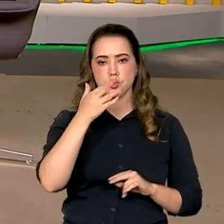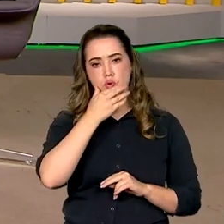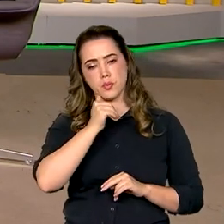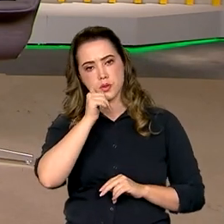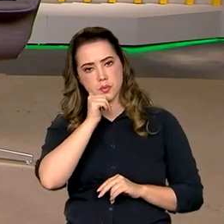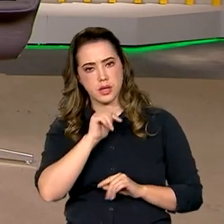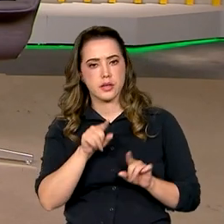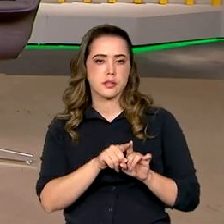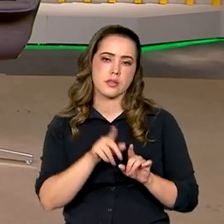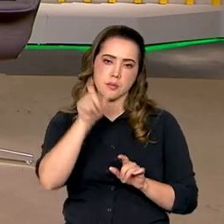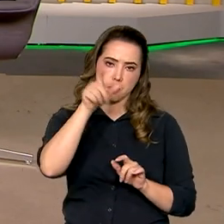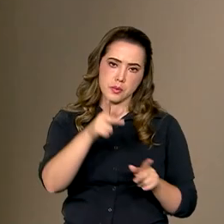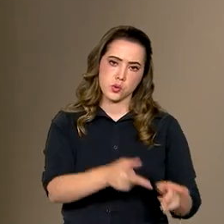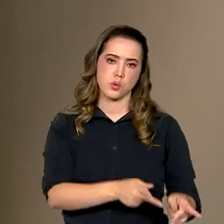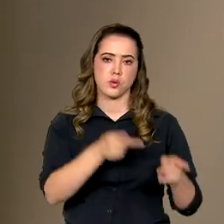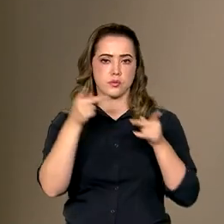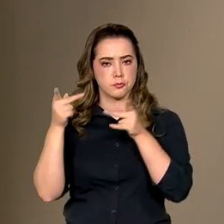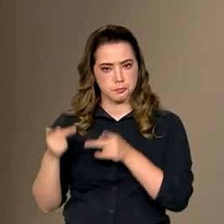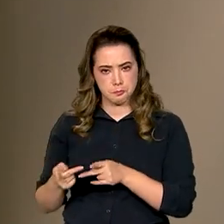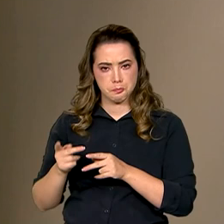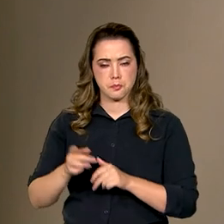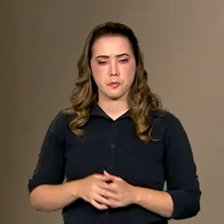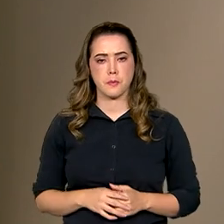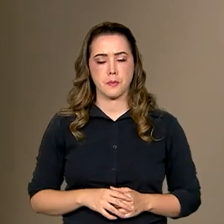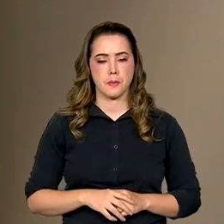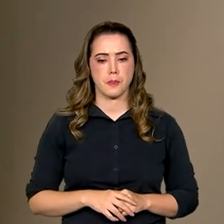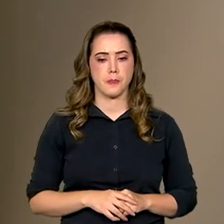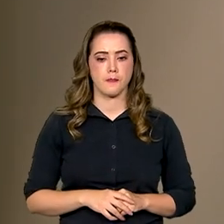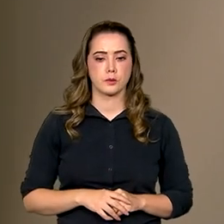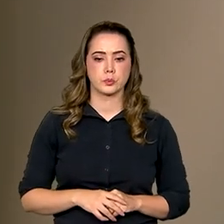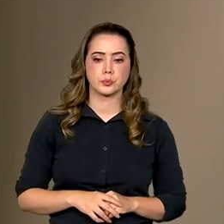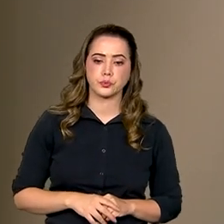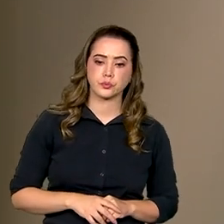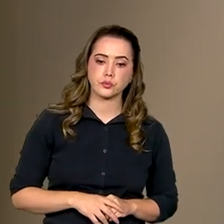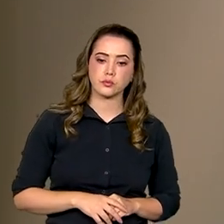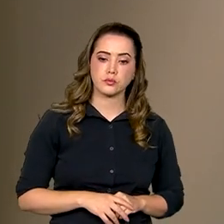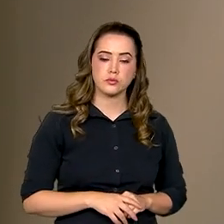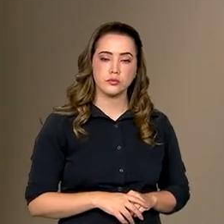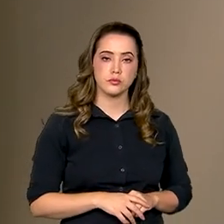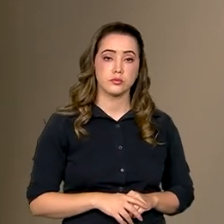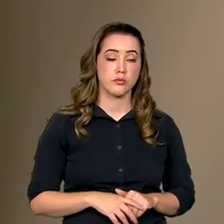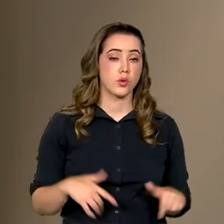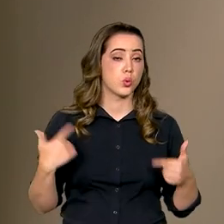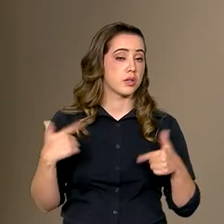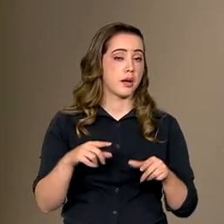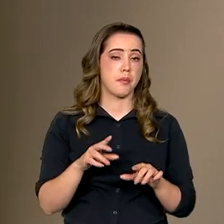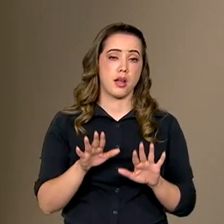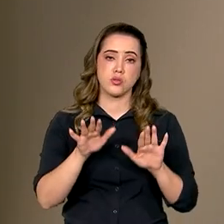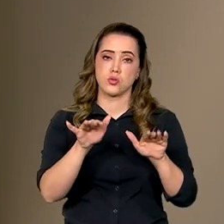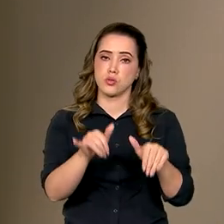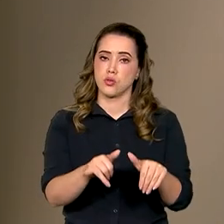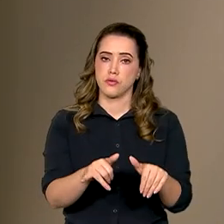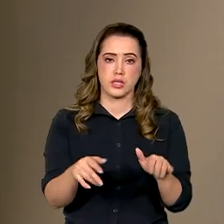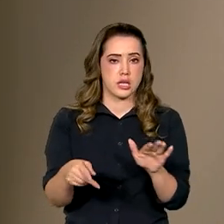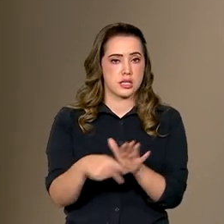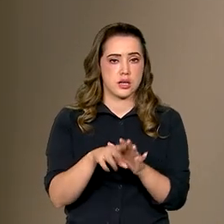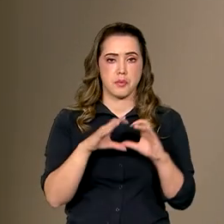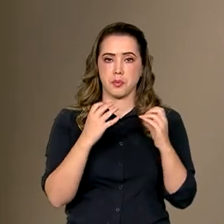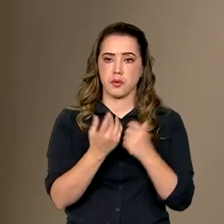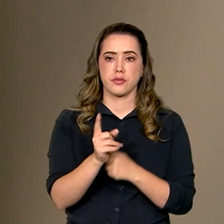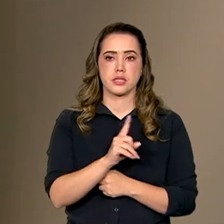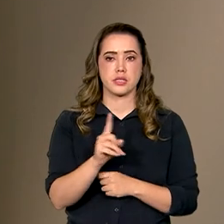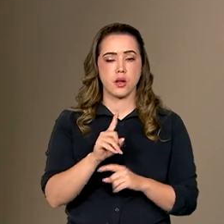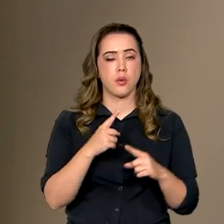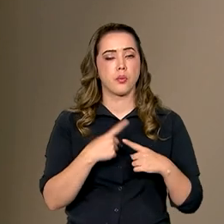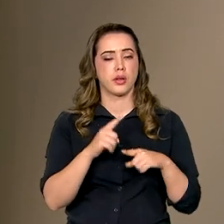e pessoas convidadas. Então, o trabalho não se encerra na própria conferência, porque